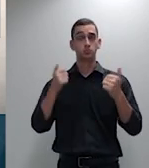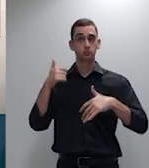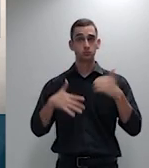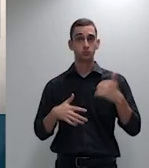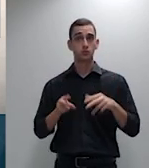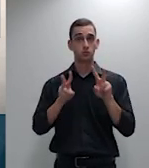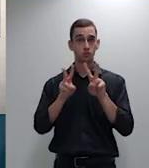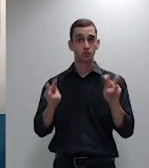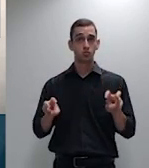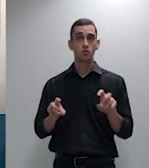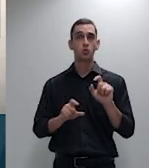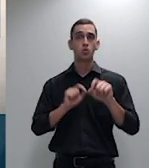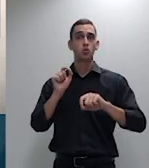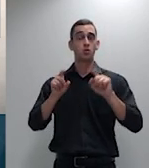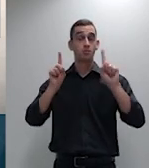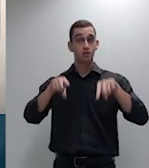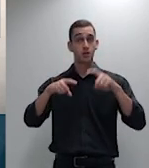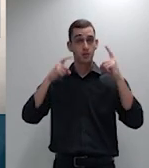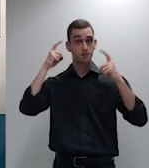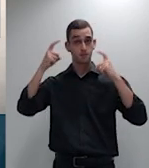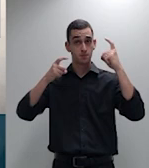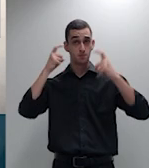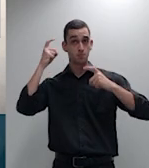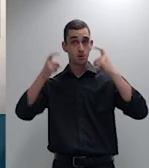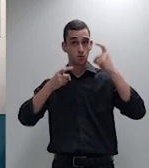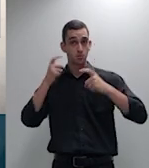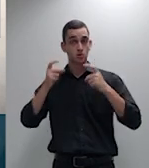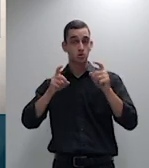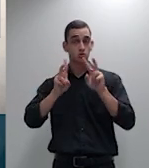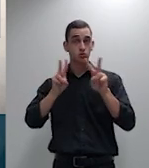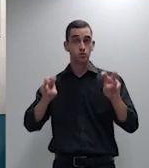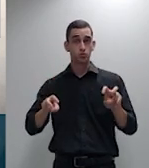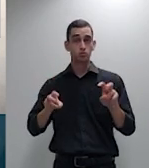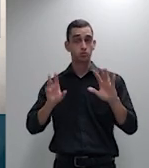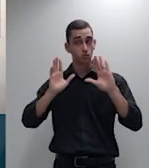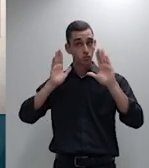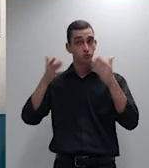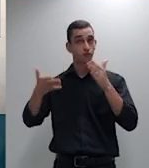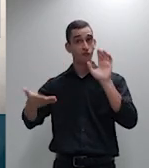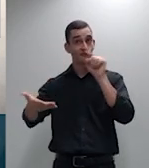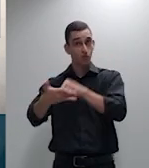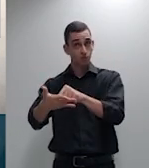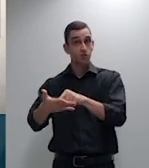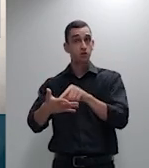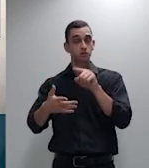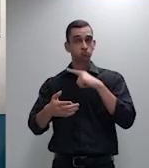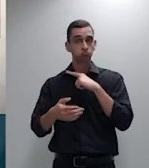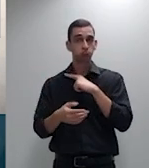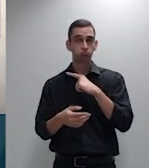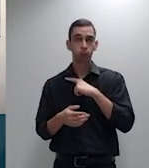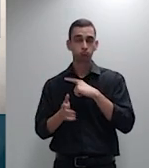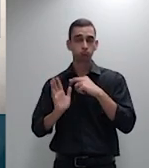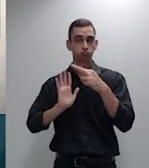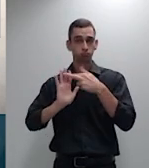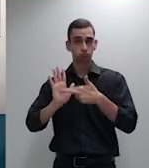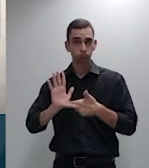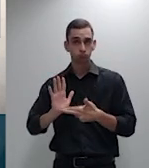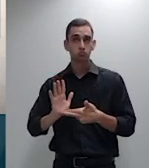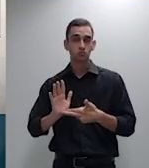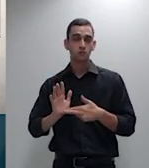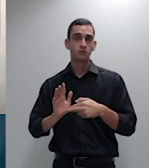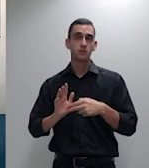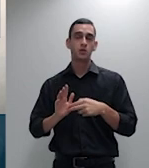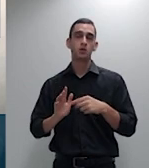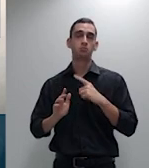objetivos materiais da resolução normativa daqueles reajustes que ele apontou de 106%